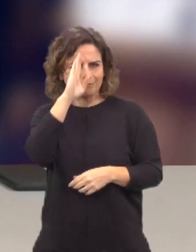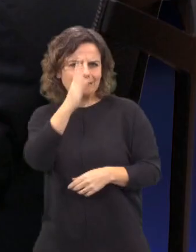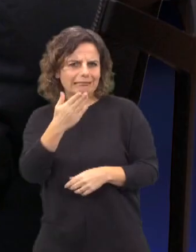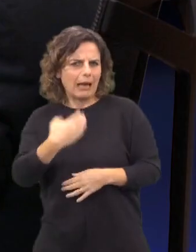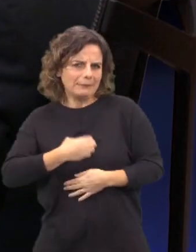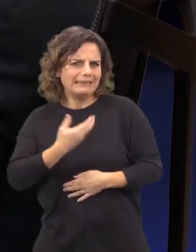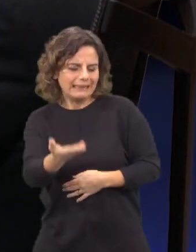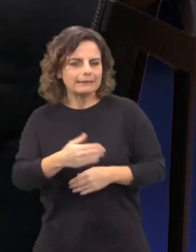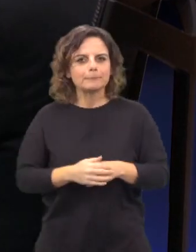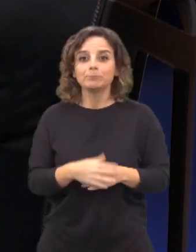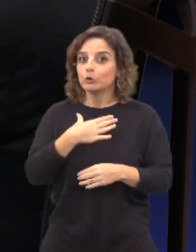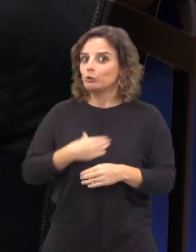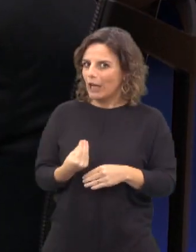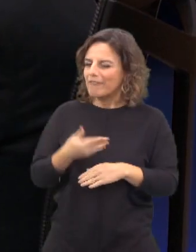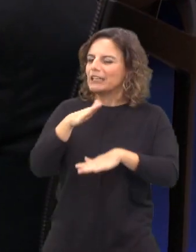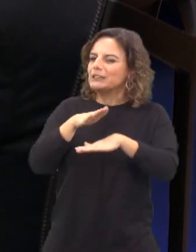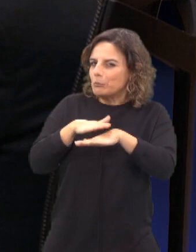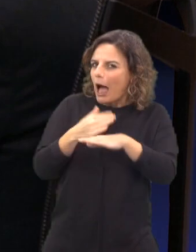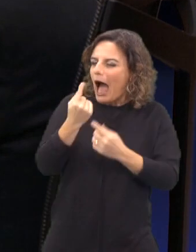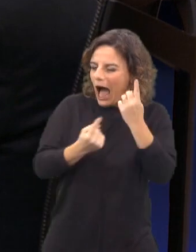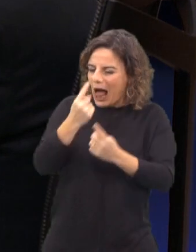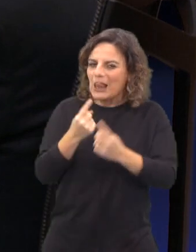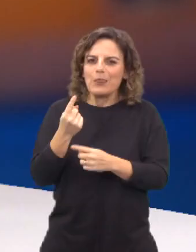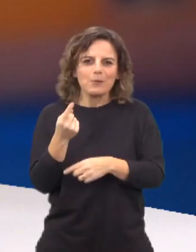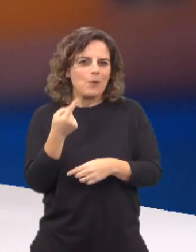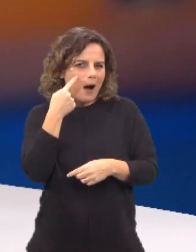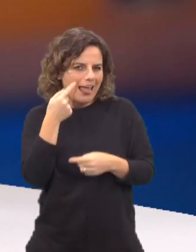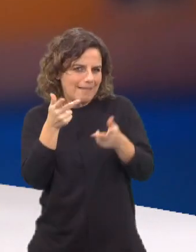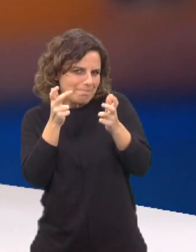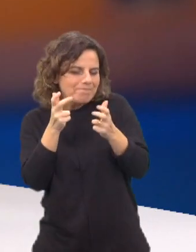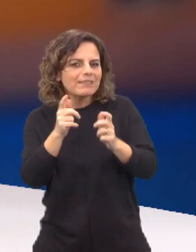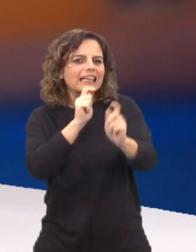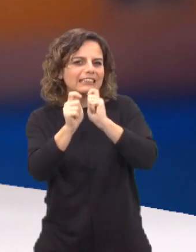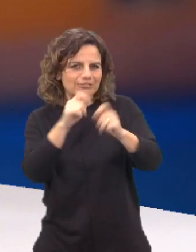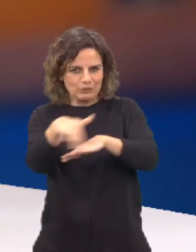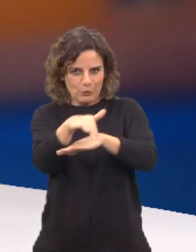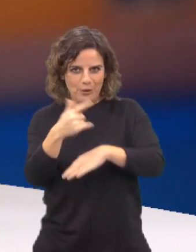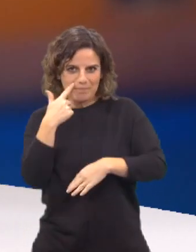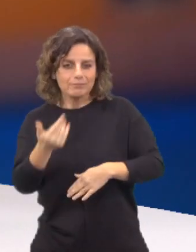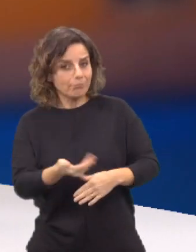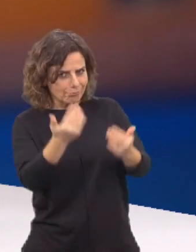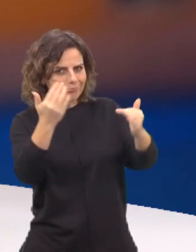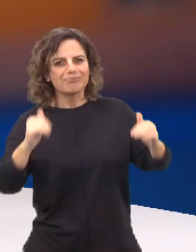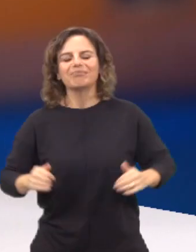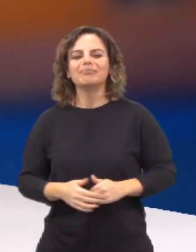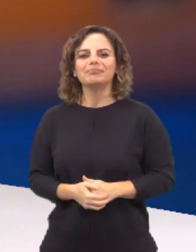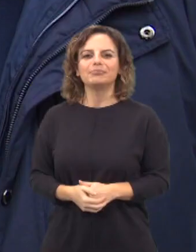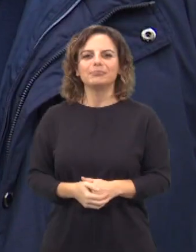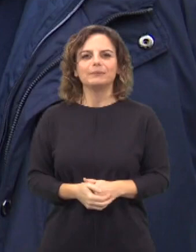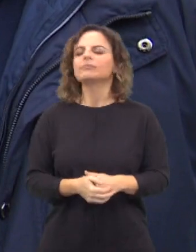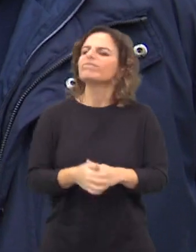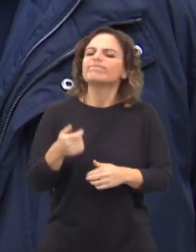Eu gostava que nós ouvíssemos alguns testemunhos que selecionámos, que fizemos de entrevistas na rua. Vamos a isso? Vamos a isso.